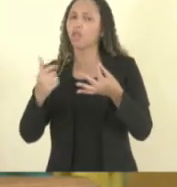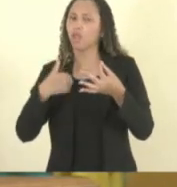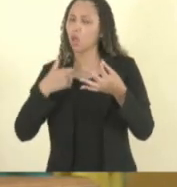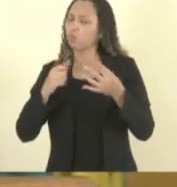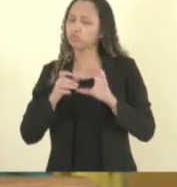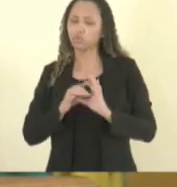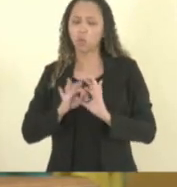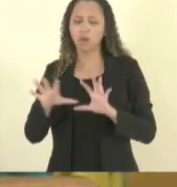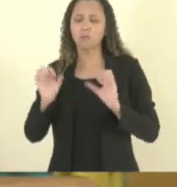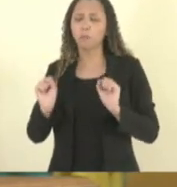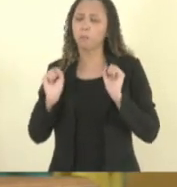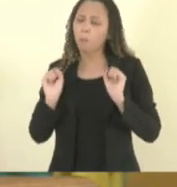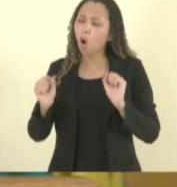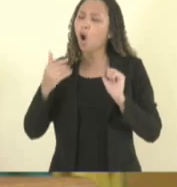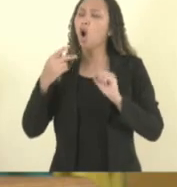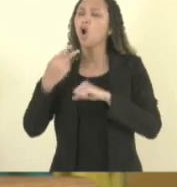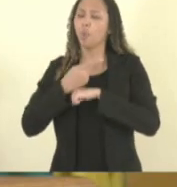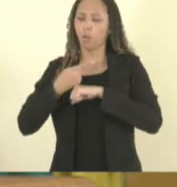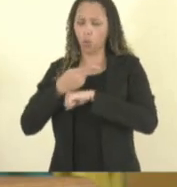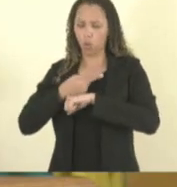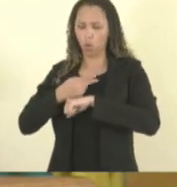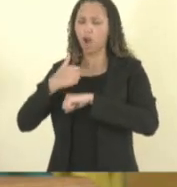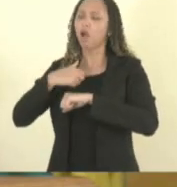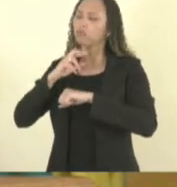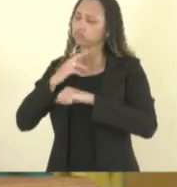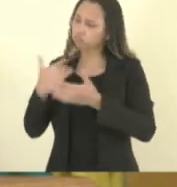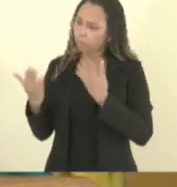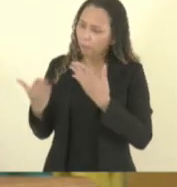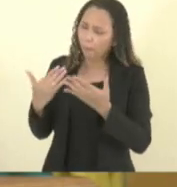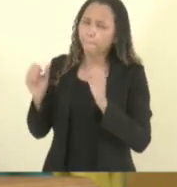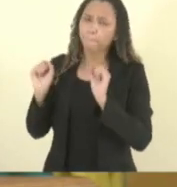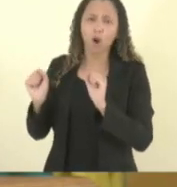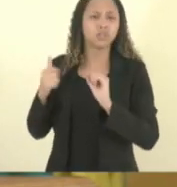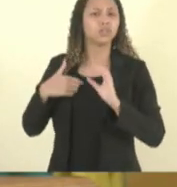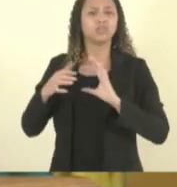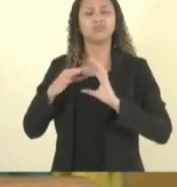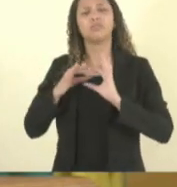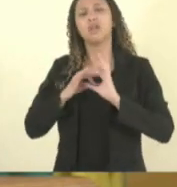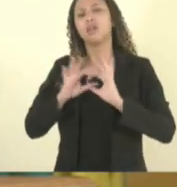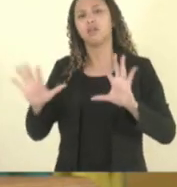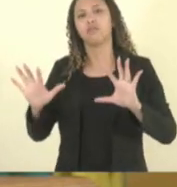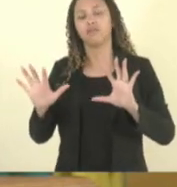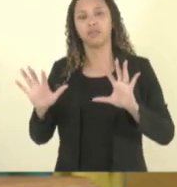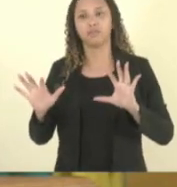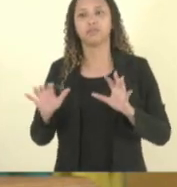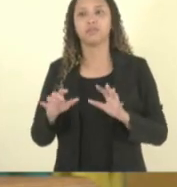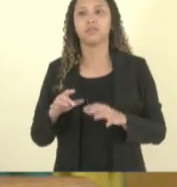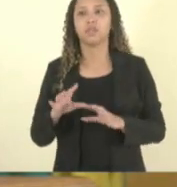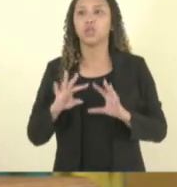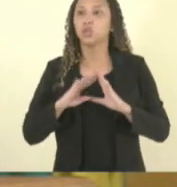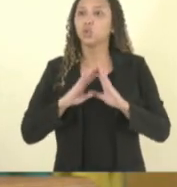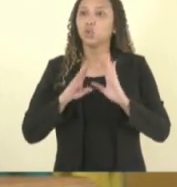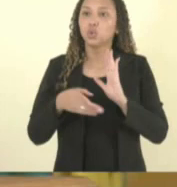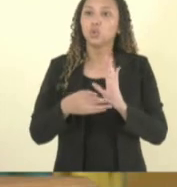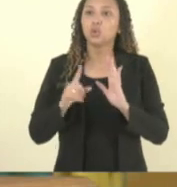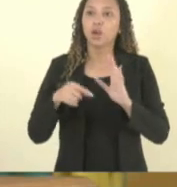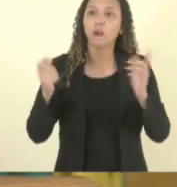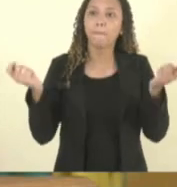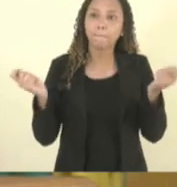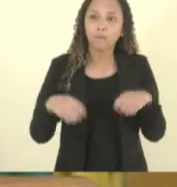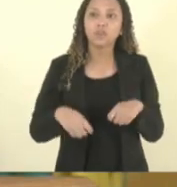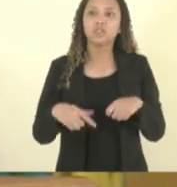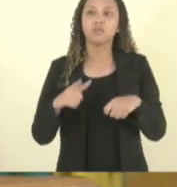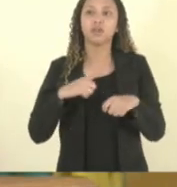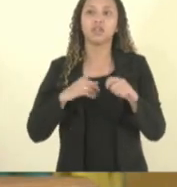aberta podem nos procurar tá nós estamos à disposição e a gente está fazendo tudo que é possível para garantir